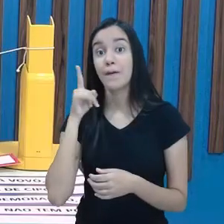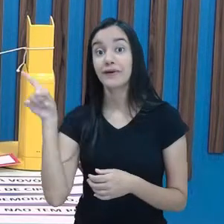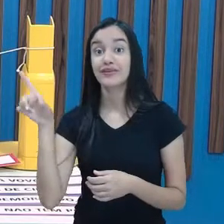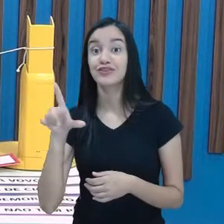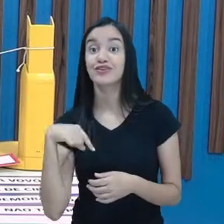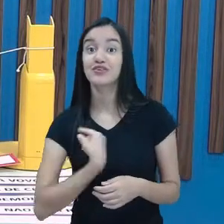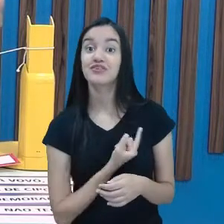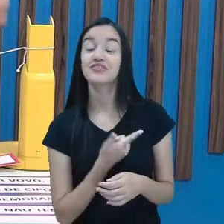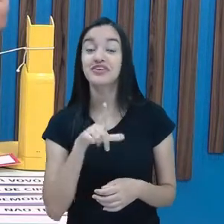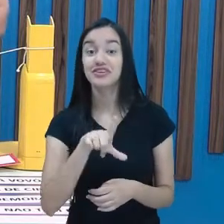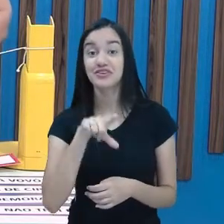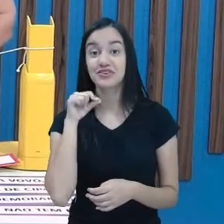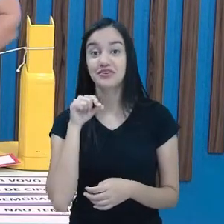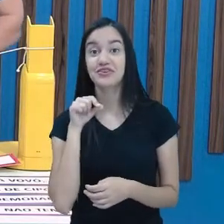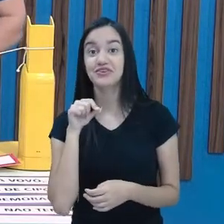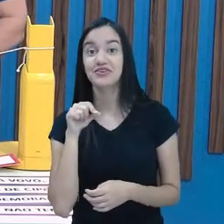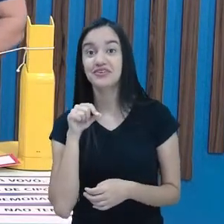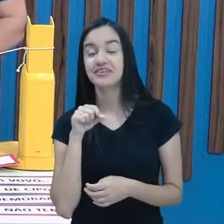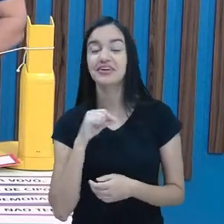escolher, tá, professora Josi?